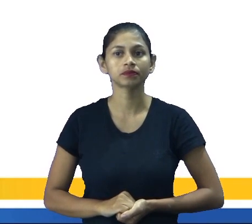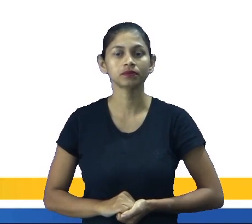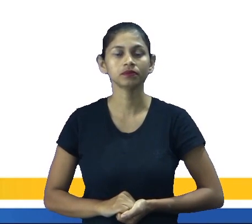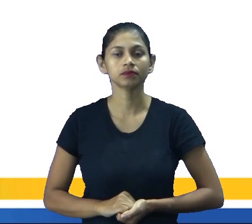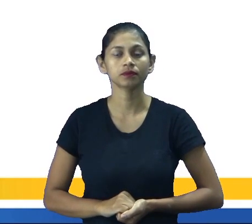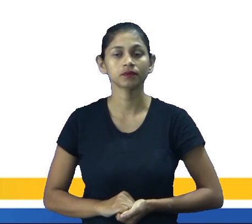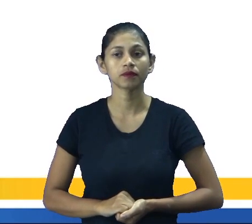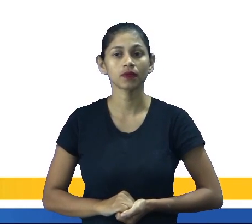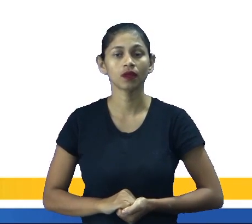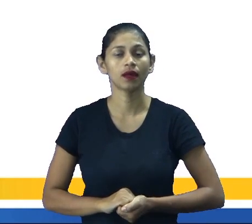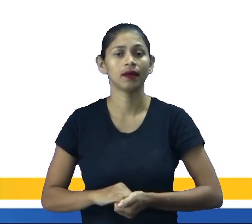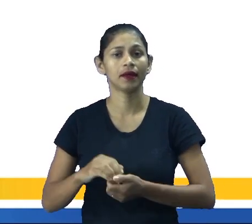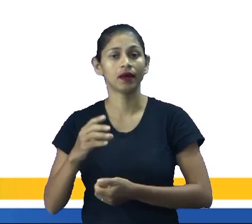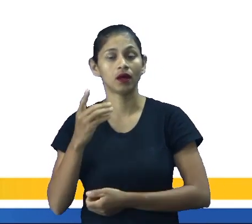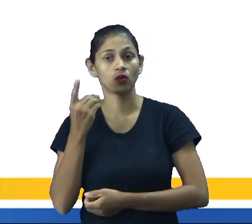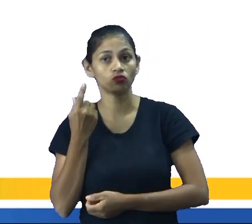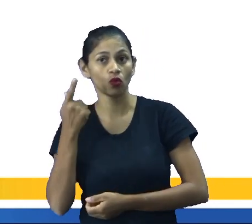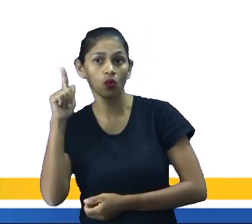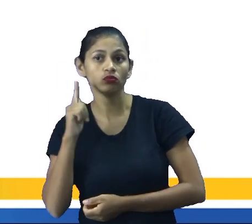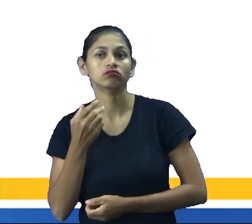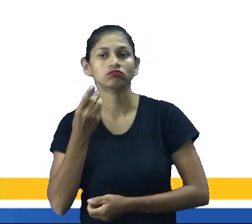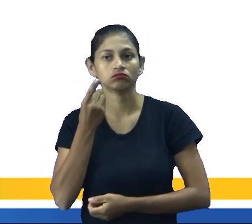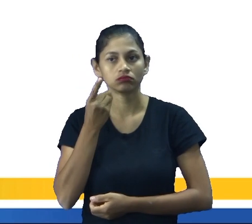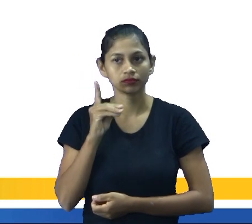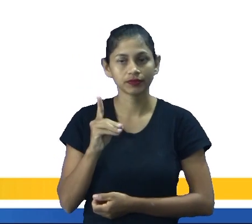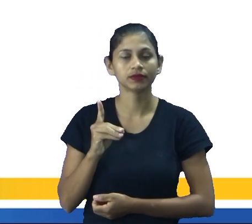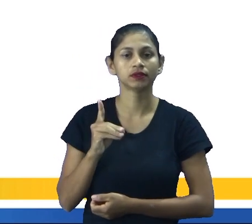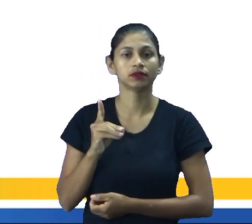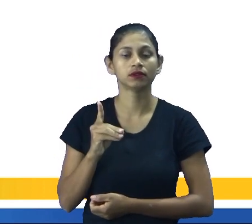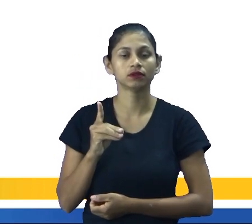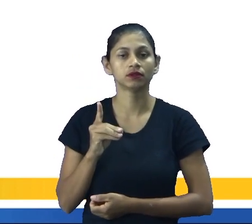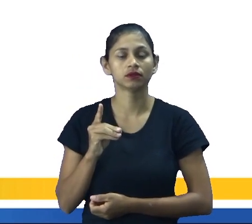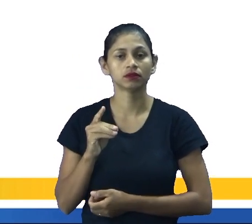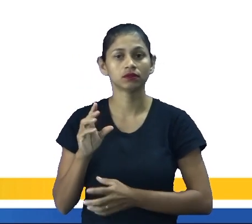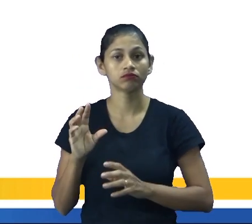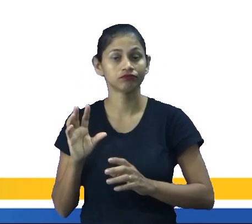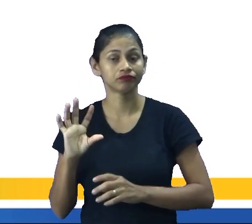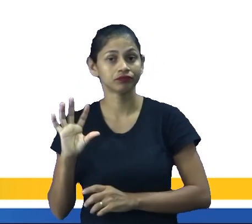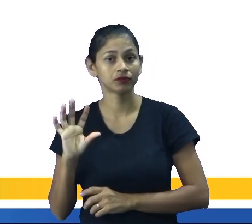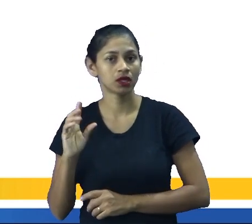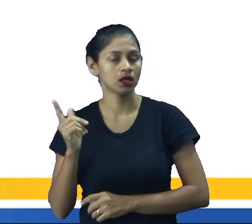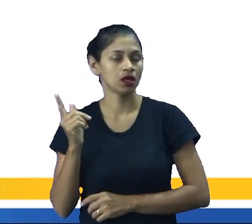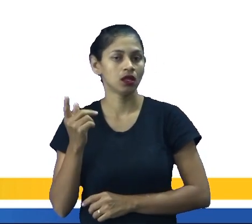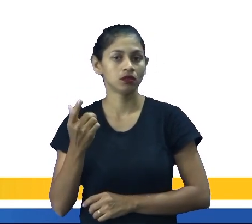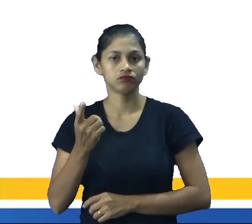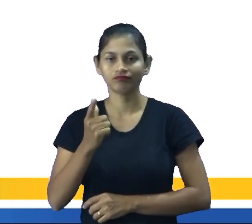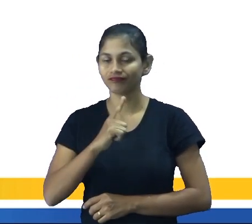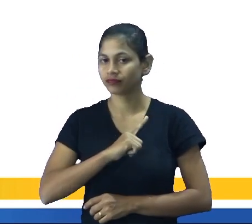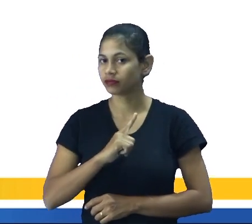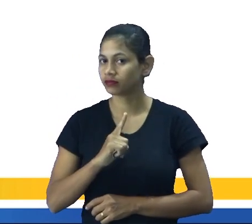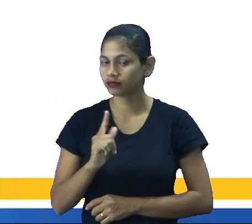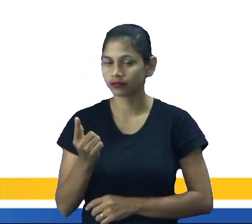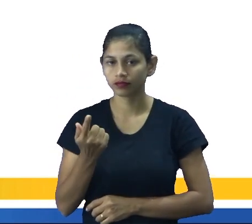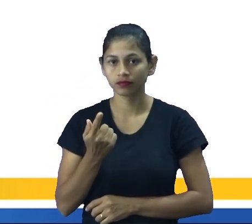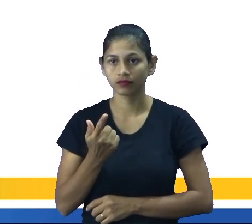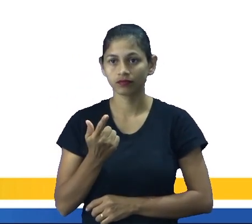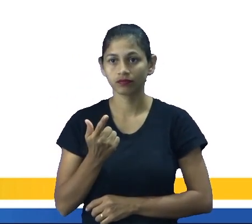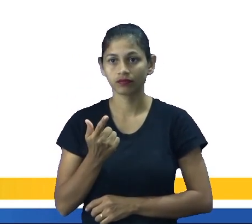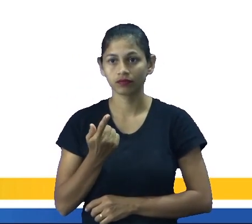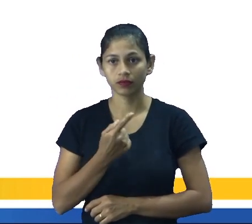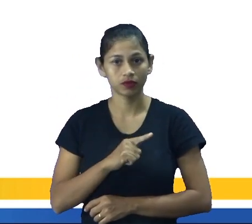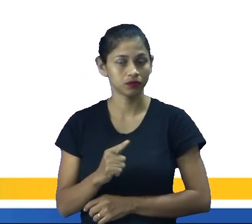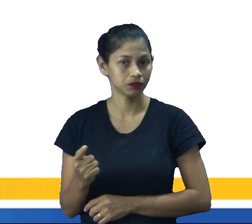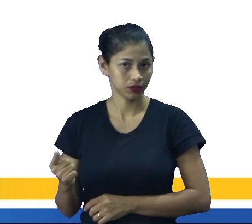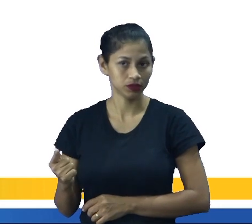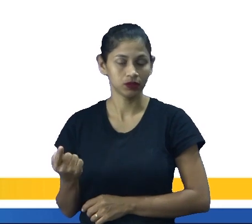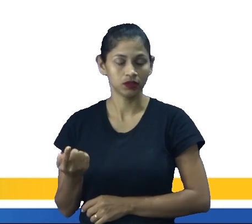A próxima data, ela não acontece, não é comemorada no Brasil. Nós chamamos de St. Patrick's Day,